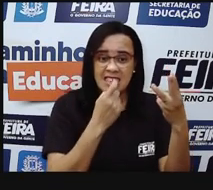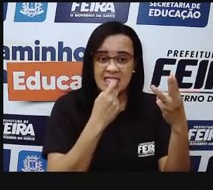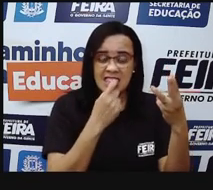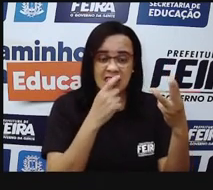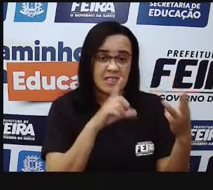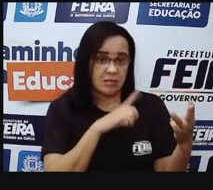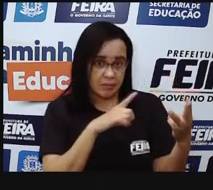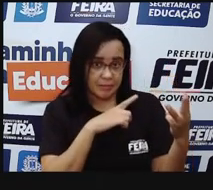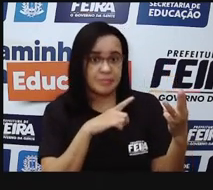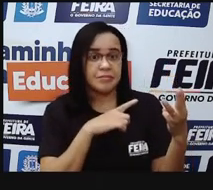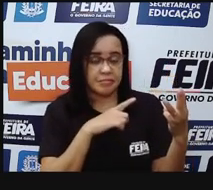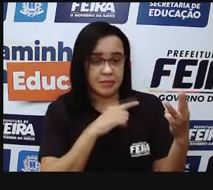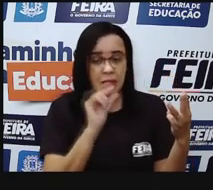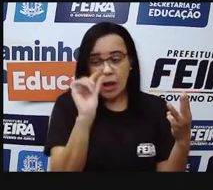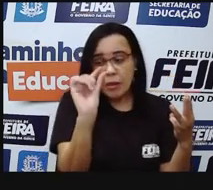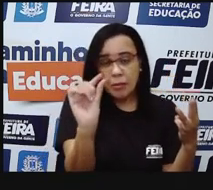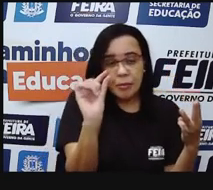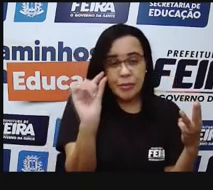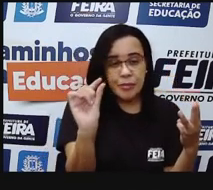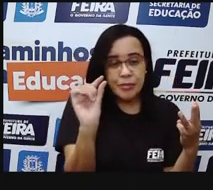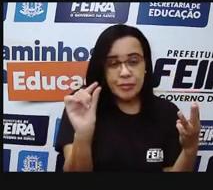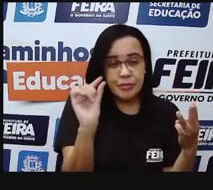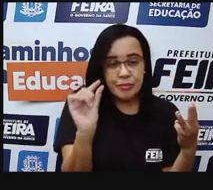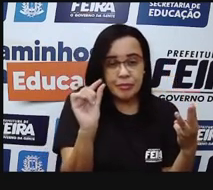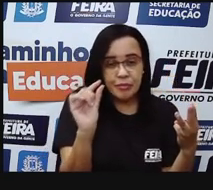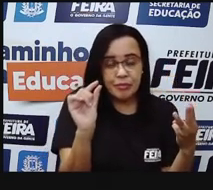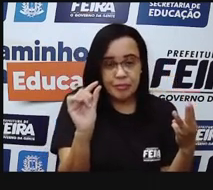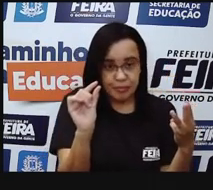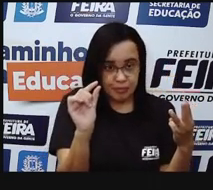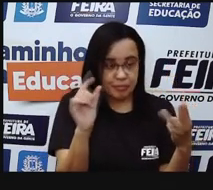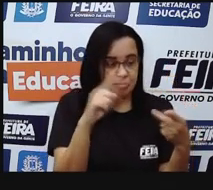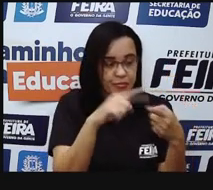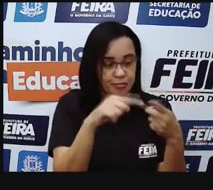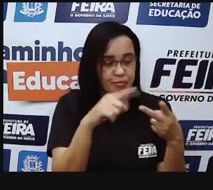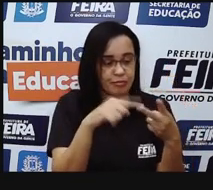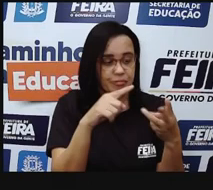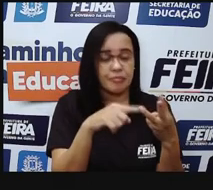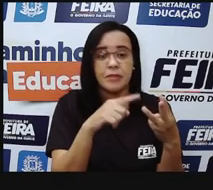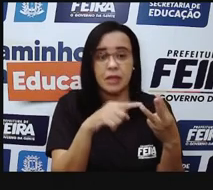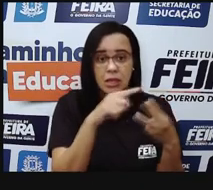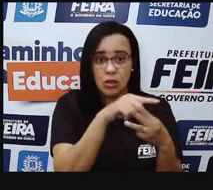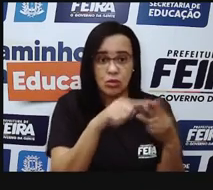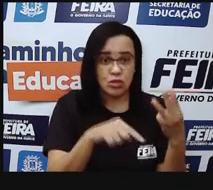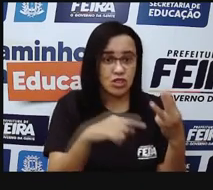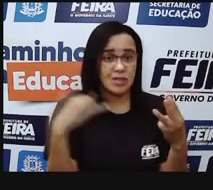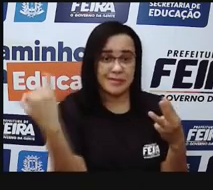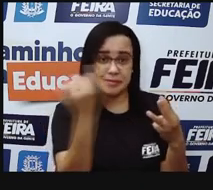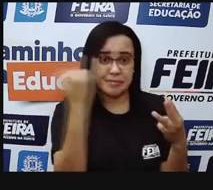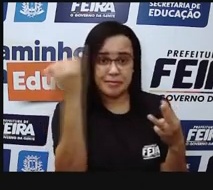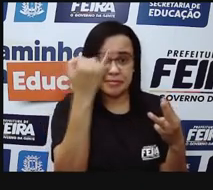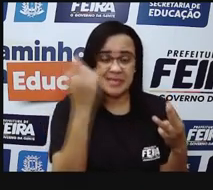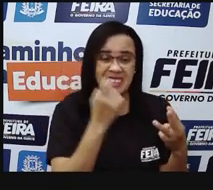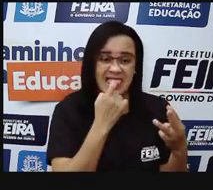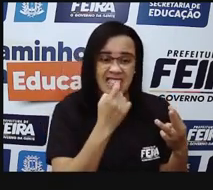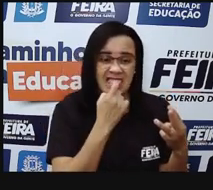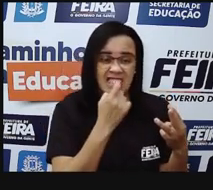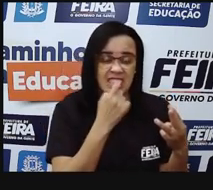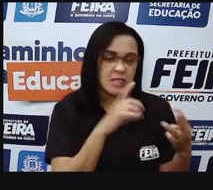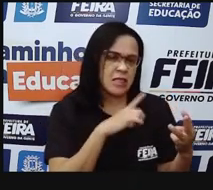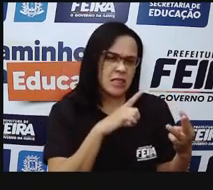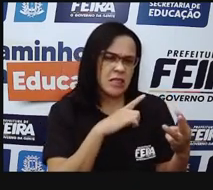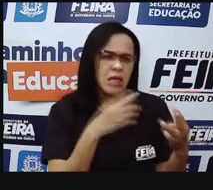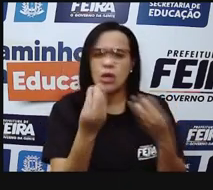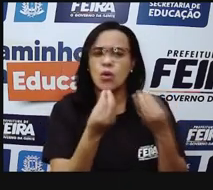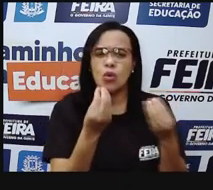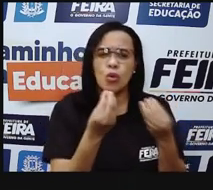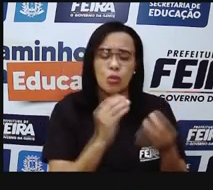os menores ossos do nosso corpo, que é o martelo, e dogma e estrigo. Olha só, então, por que que eles